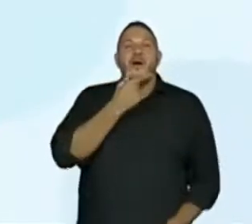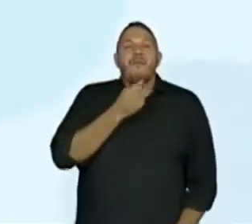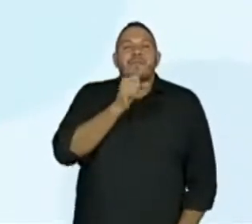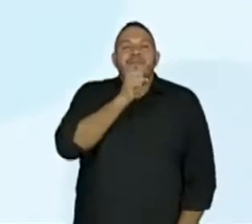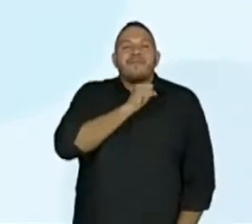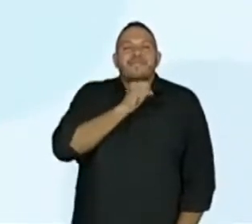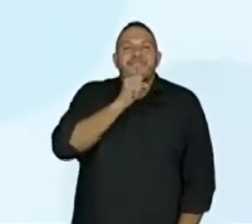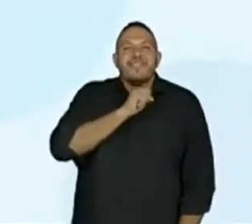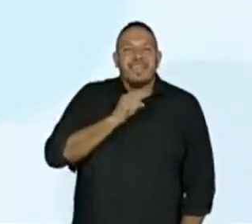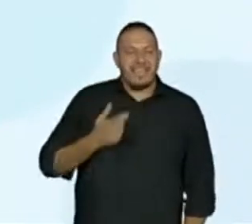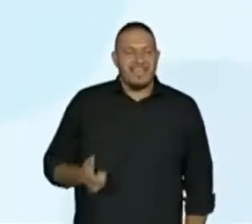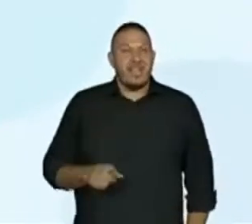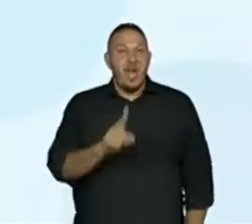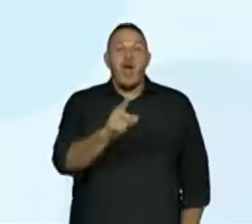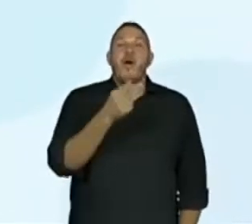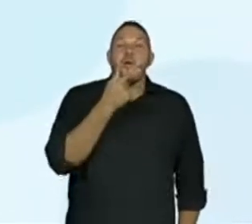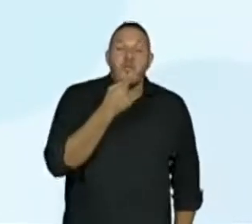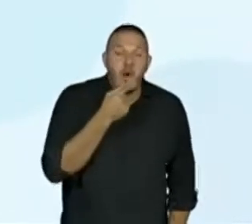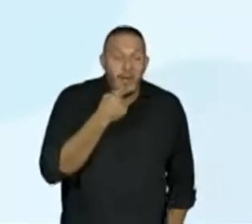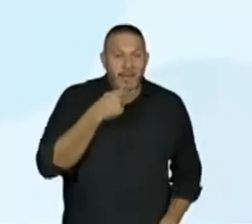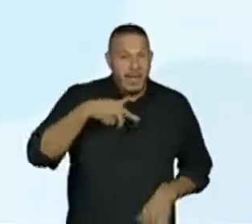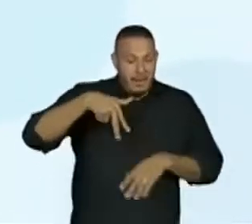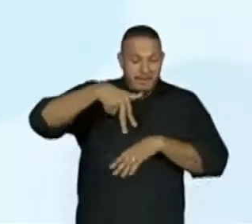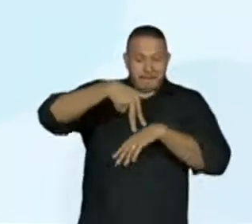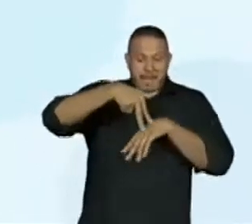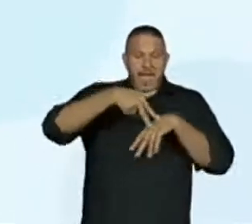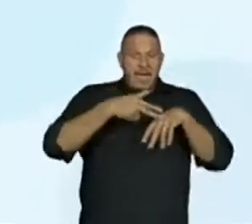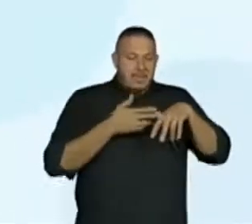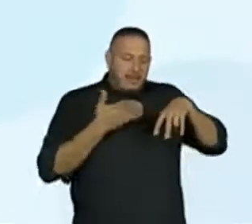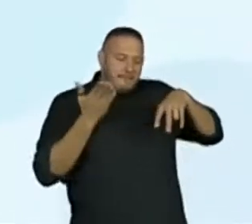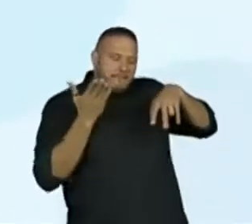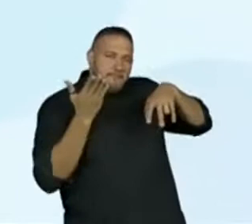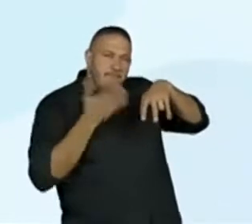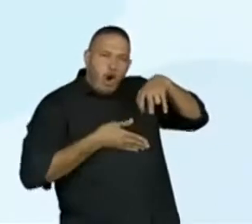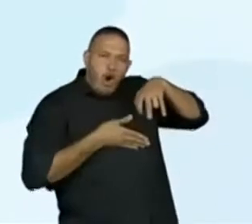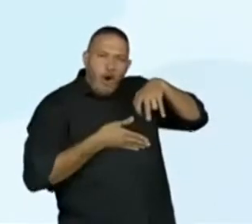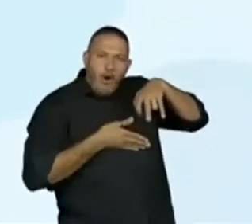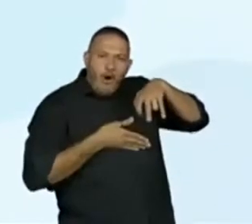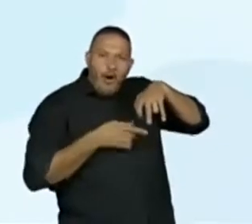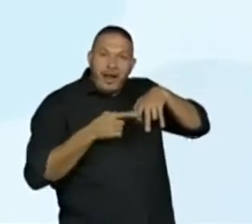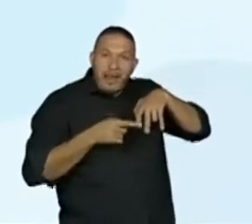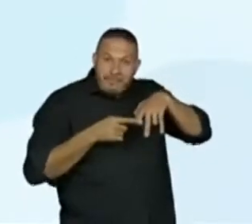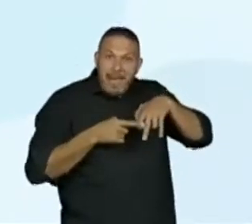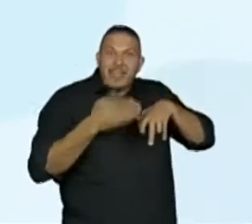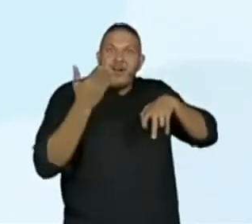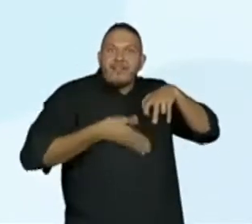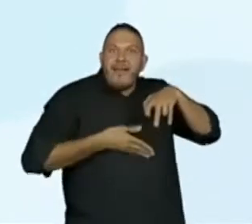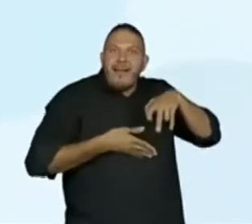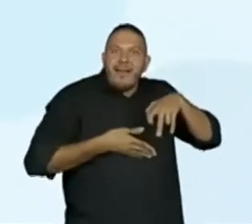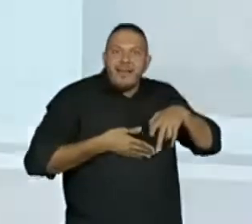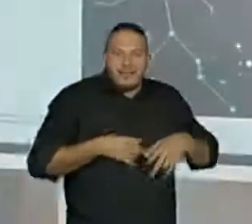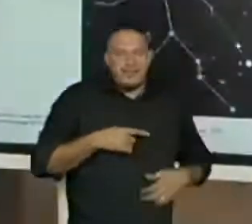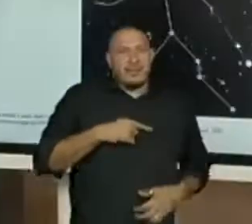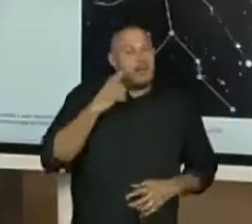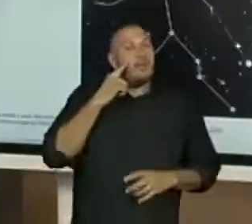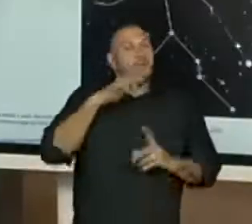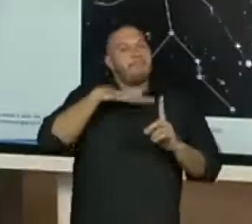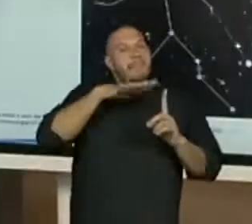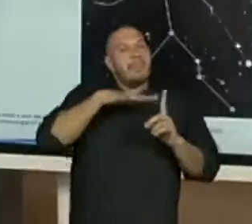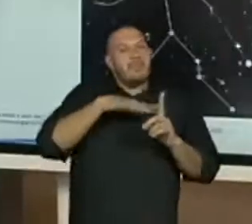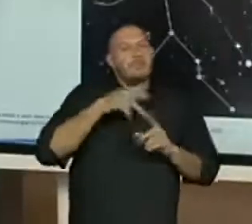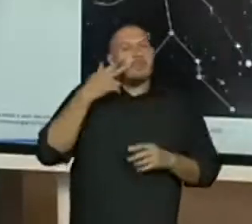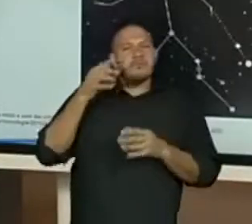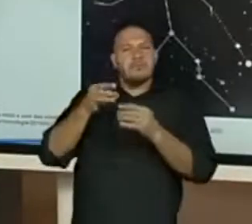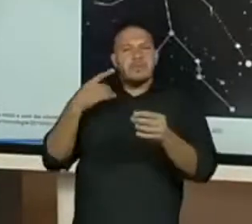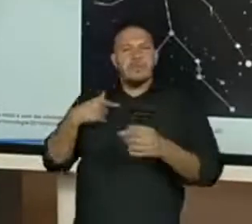um homem teve a perna cortada diz o mito indígena os deuses ficaram com muito ficaram muito